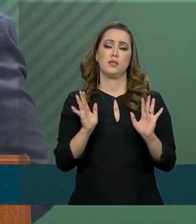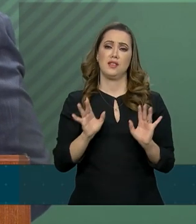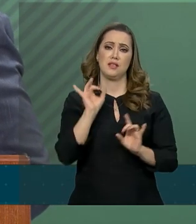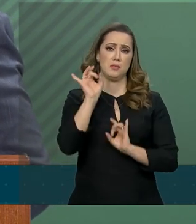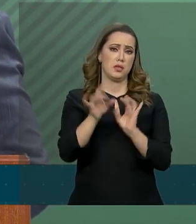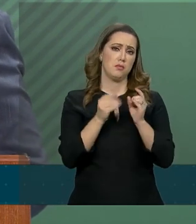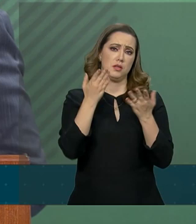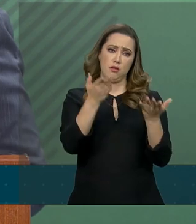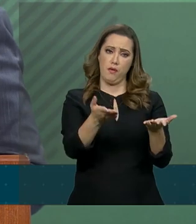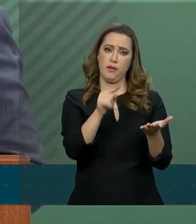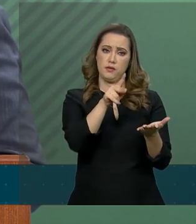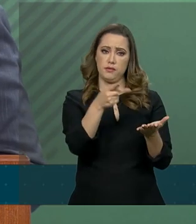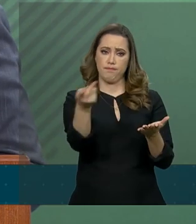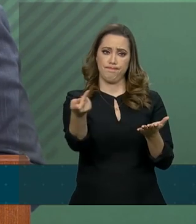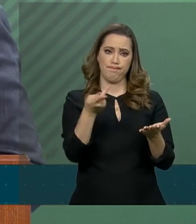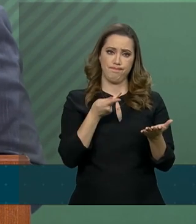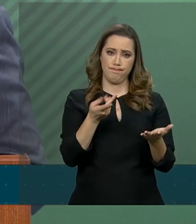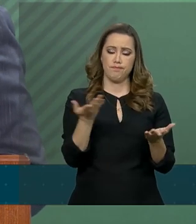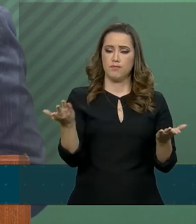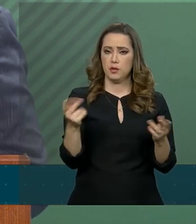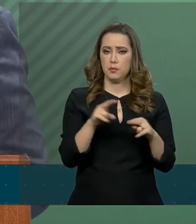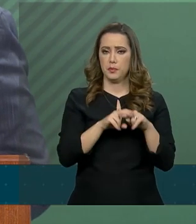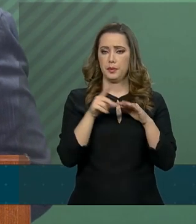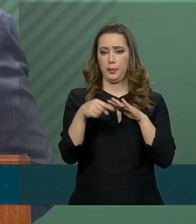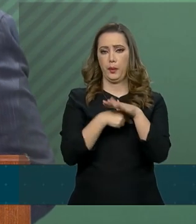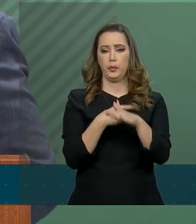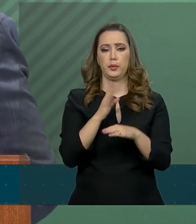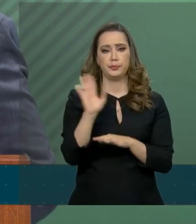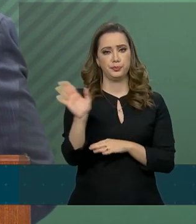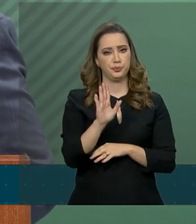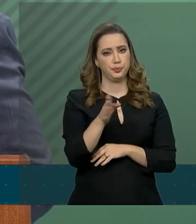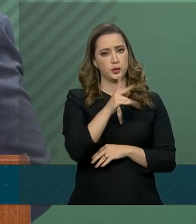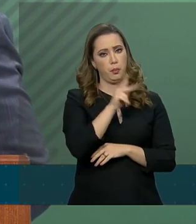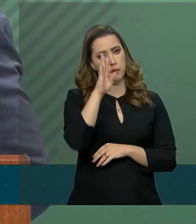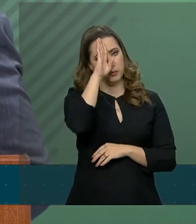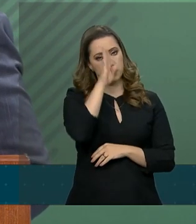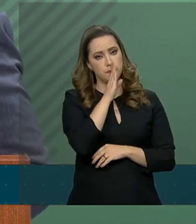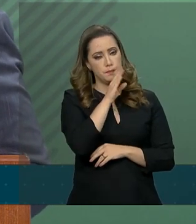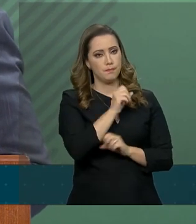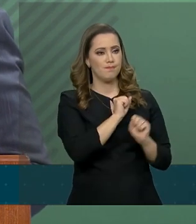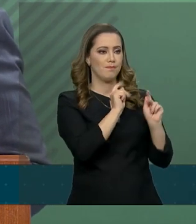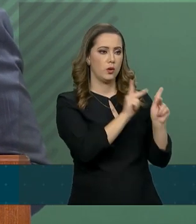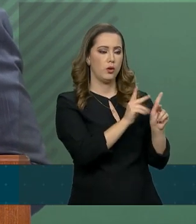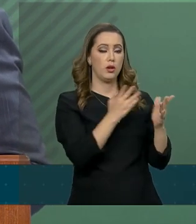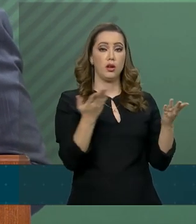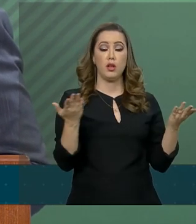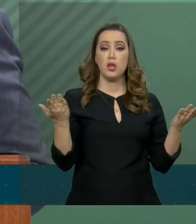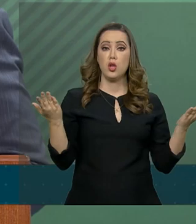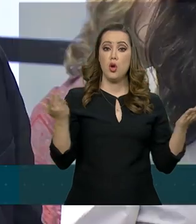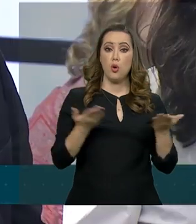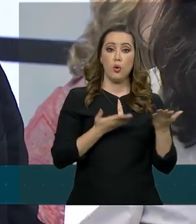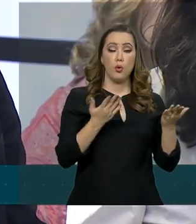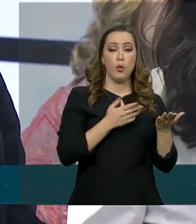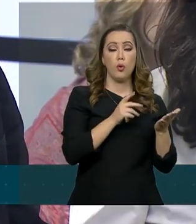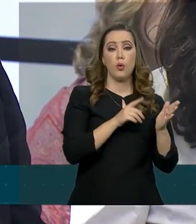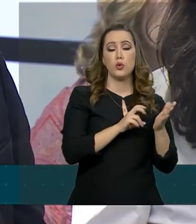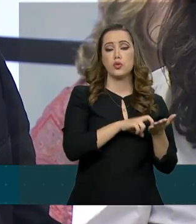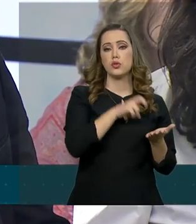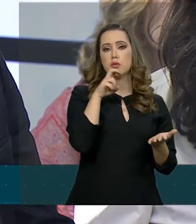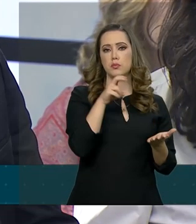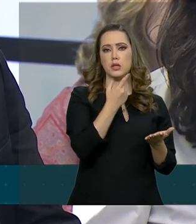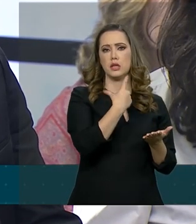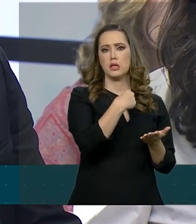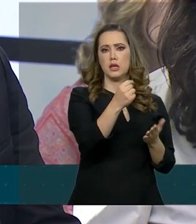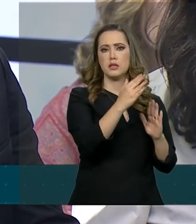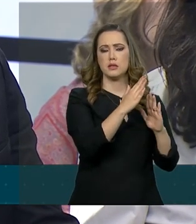especial essa que você nos elevou por meio de sua pergunta. Ok. E hoje cedo, lá na saída do